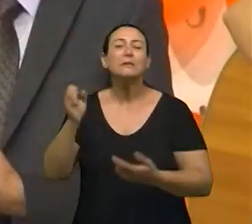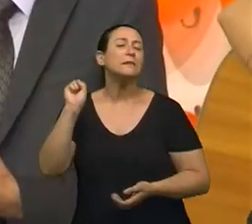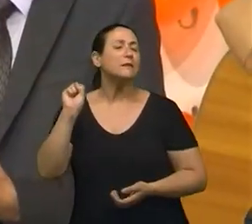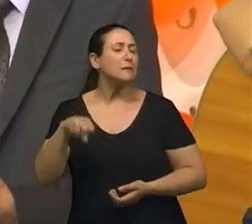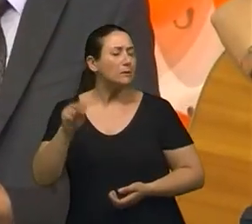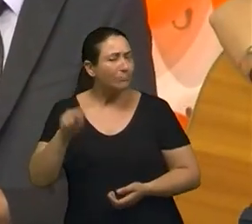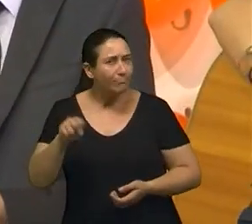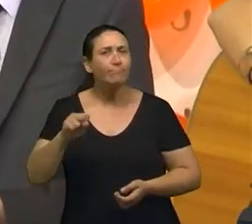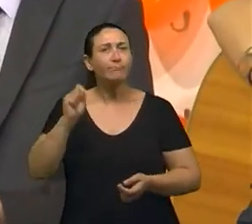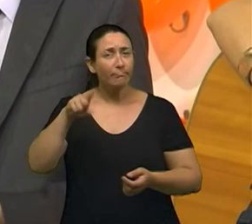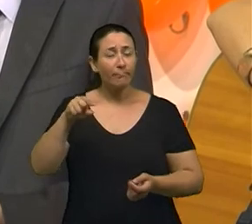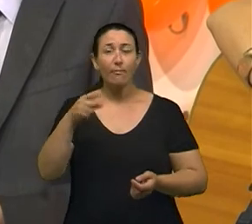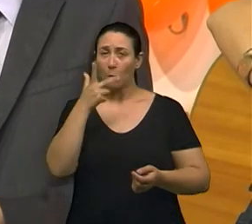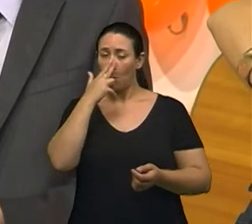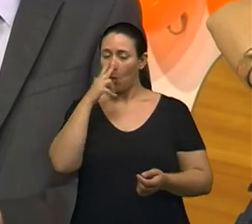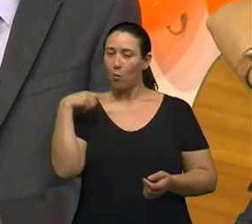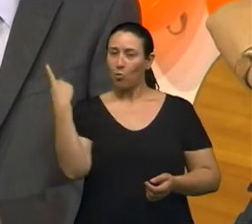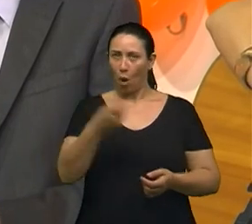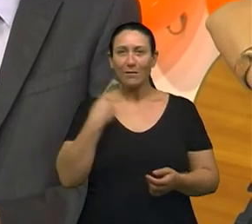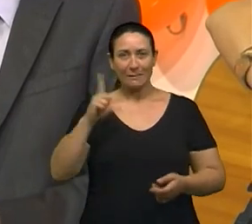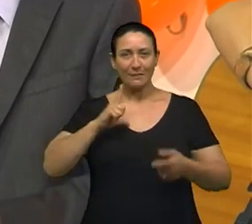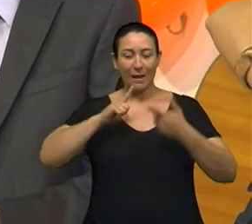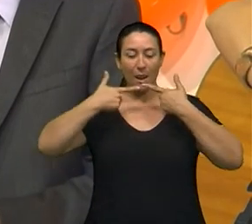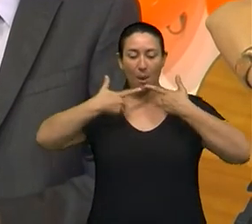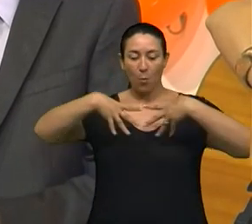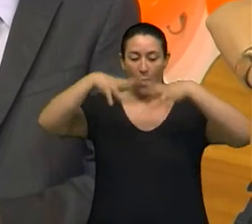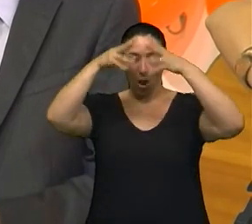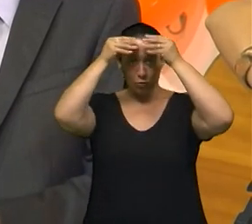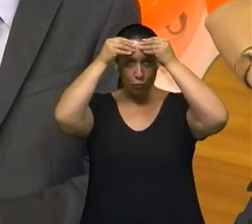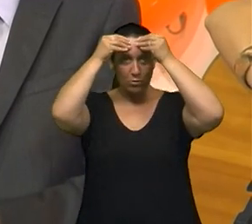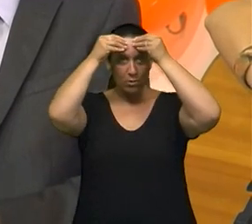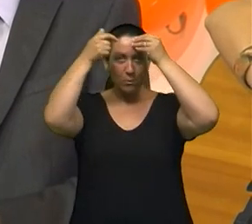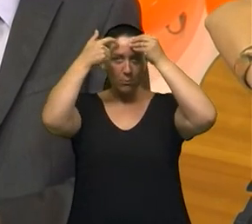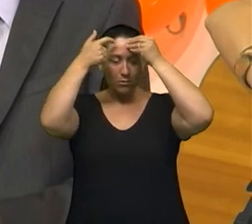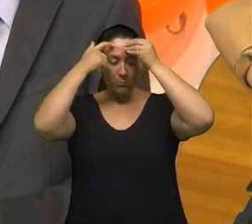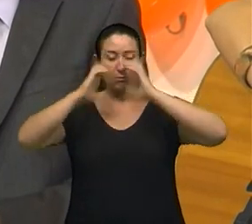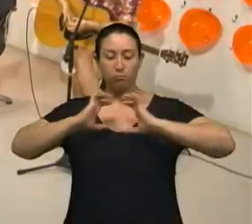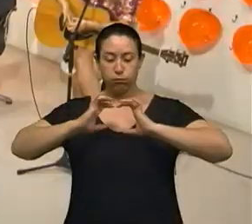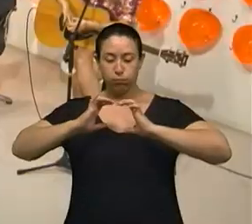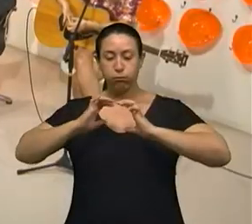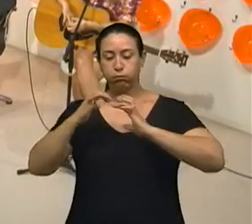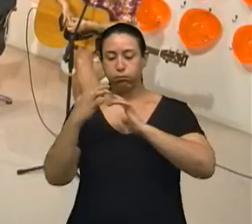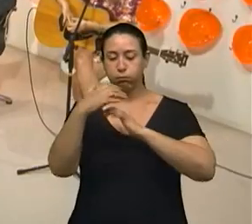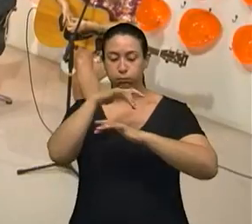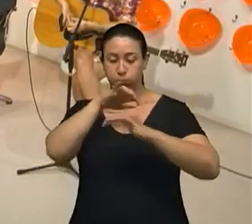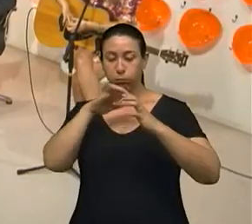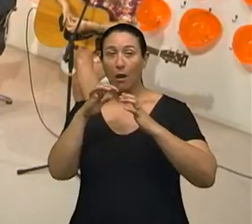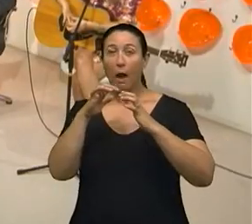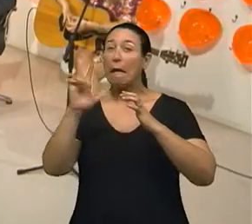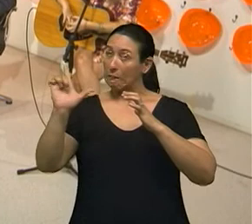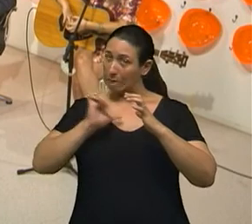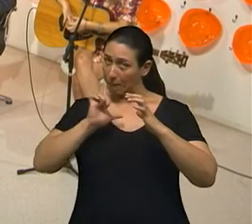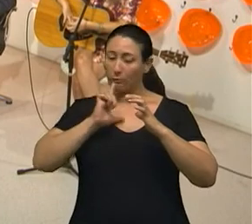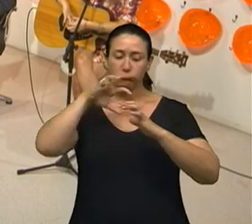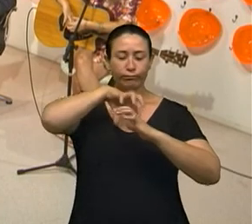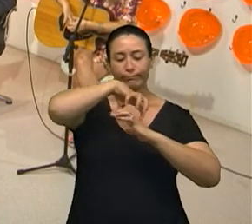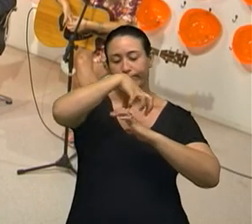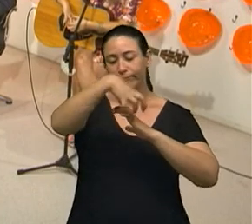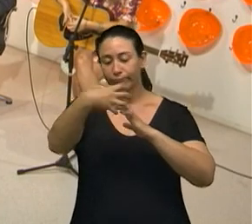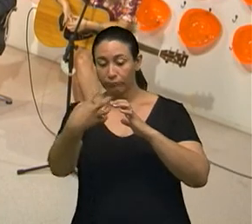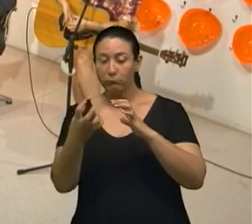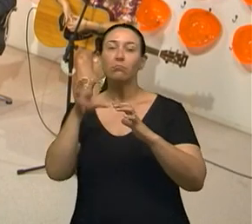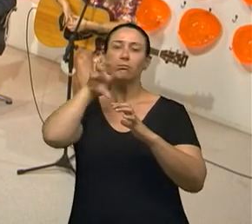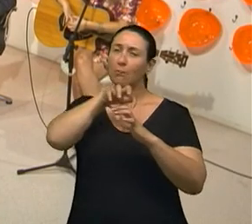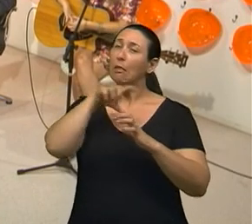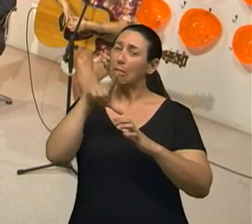assim como a gente tem o instinto da linguagem, nós temos também o instinto musical. É claro que neste livro, o